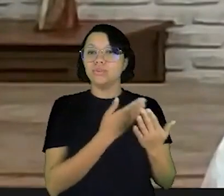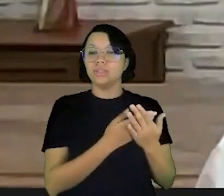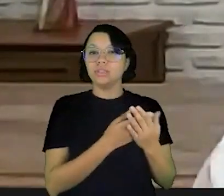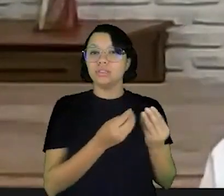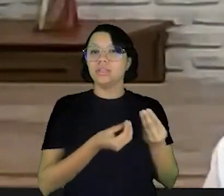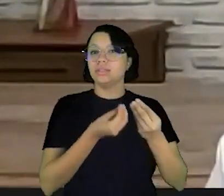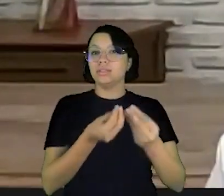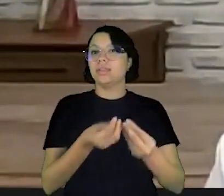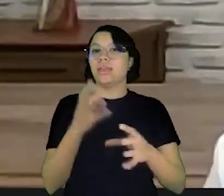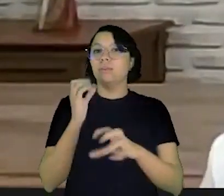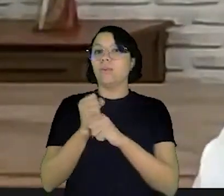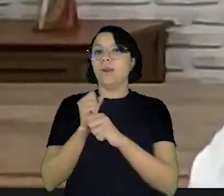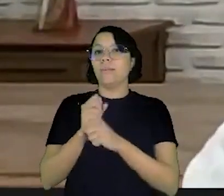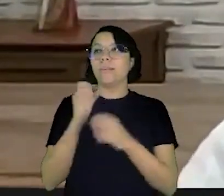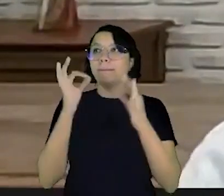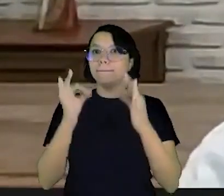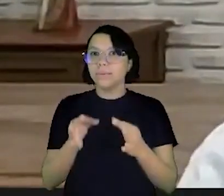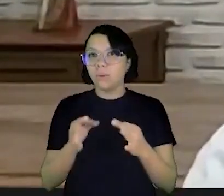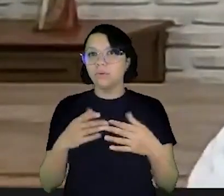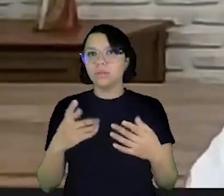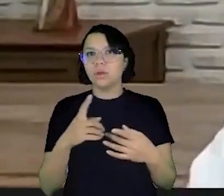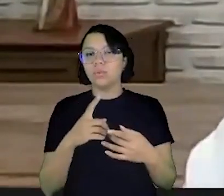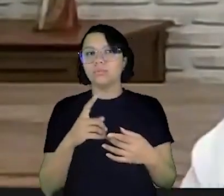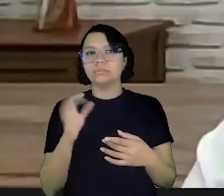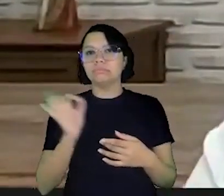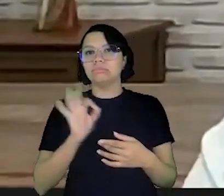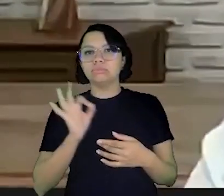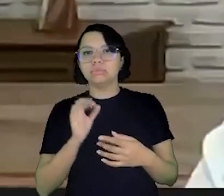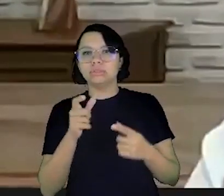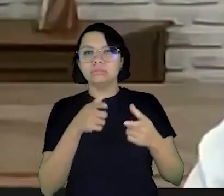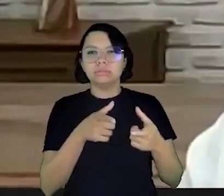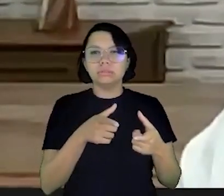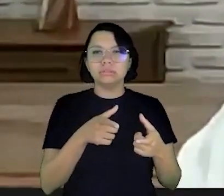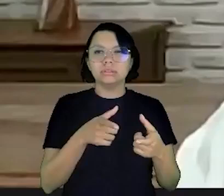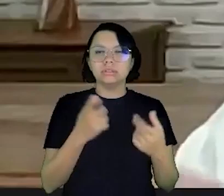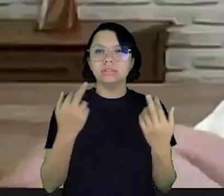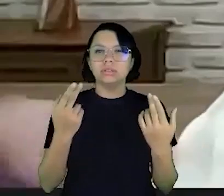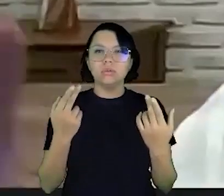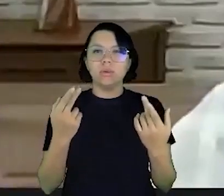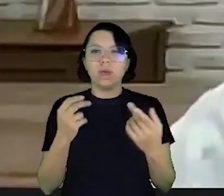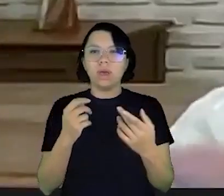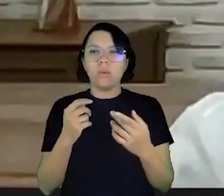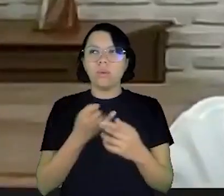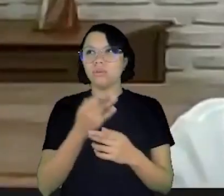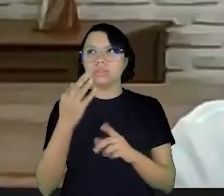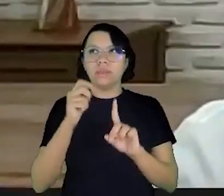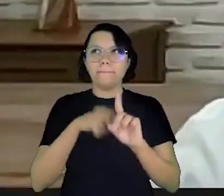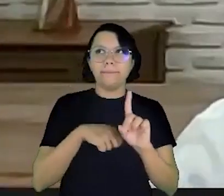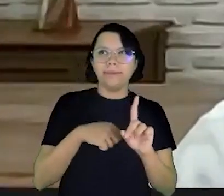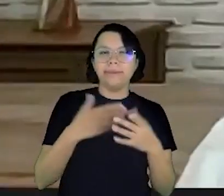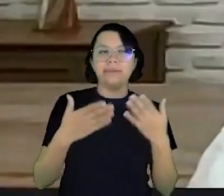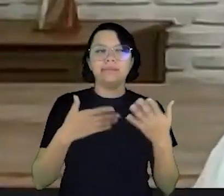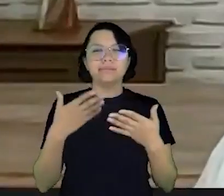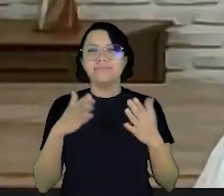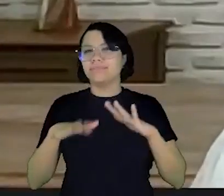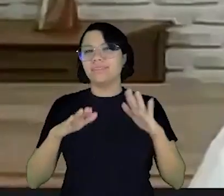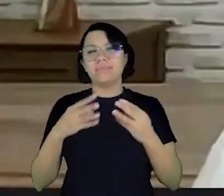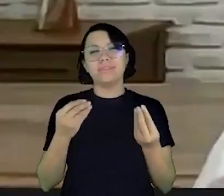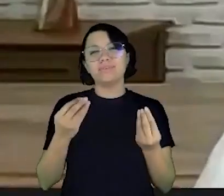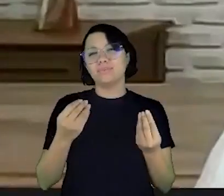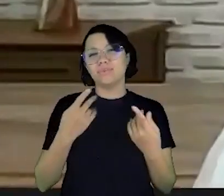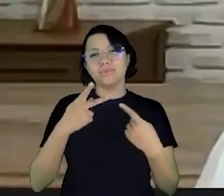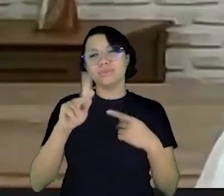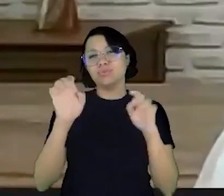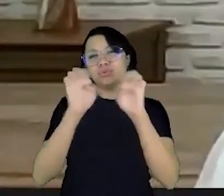financeiros fornecendo fórmulas prontas dizendo x por cento ou equivalente a tantos meses do seu consumo